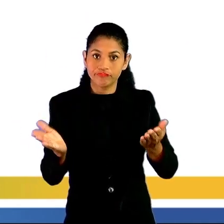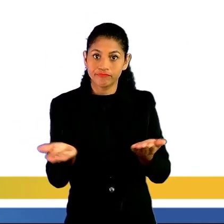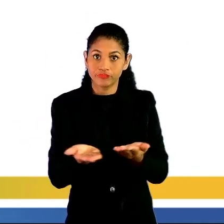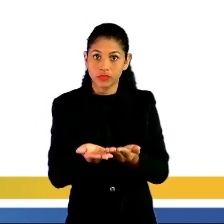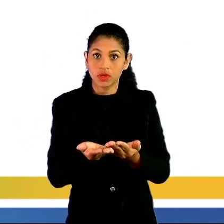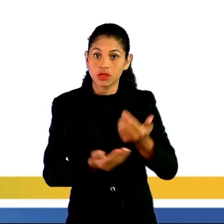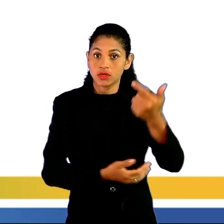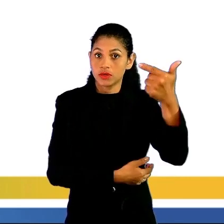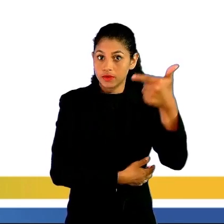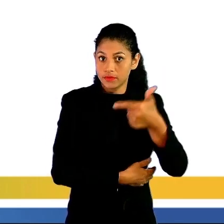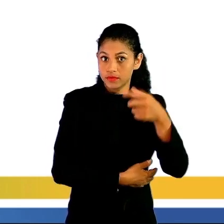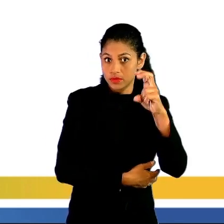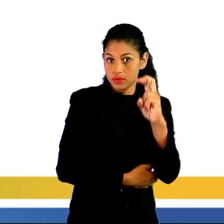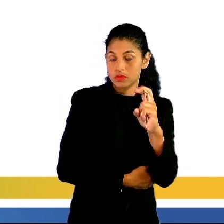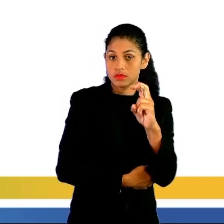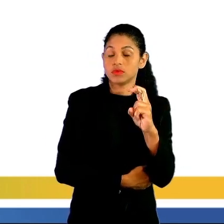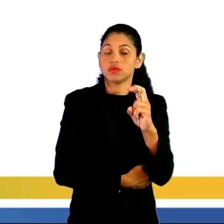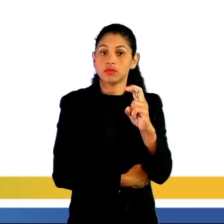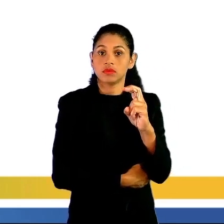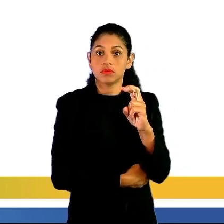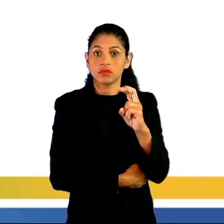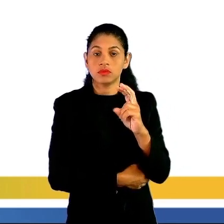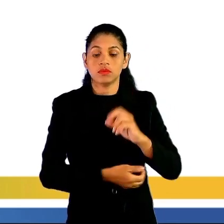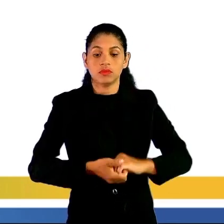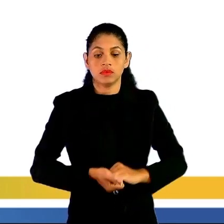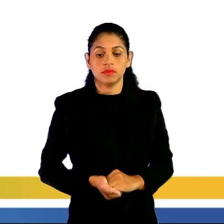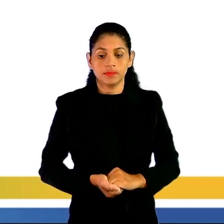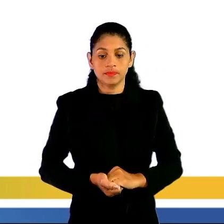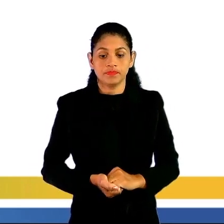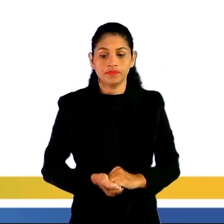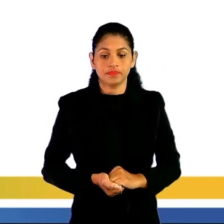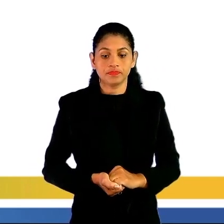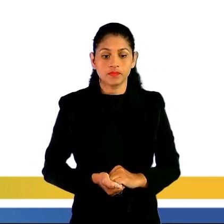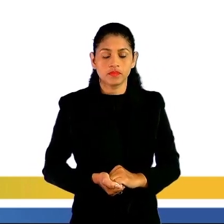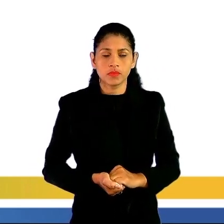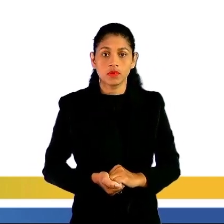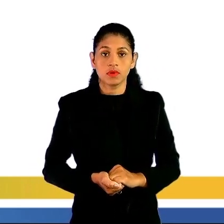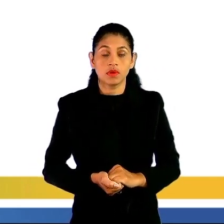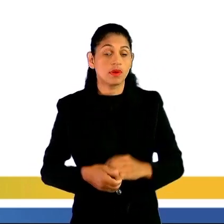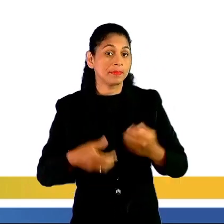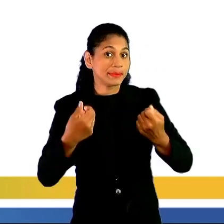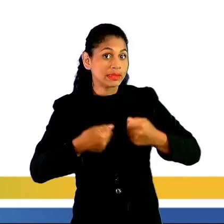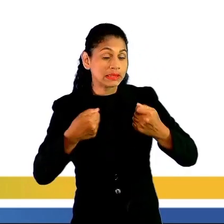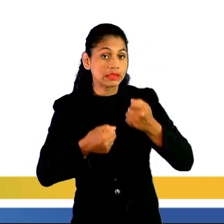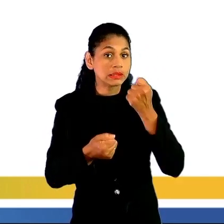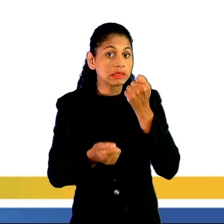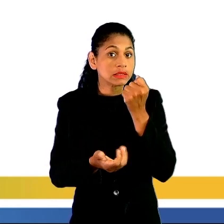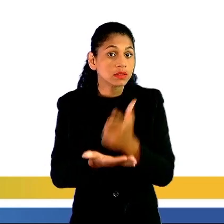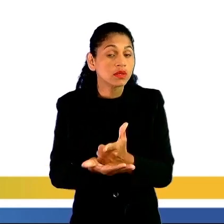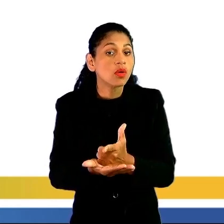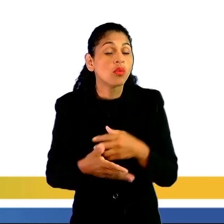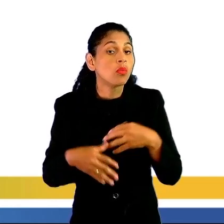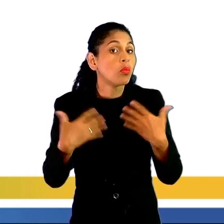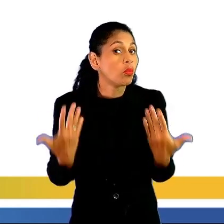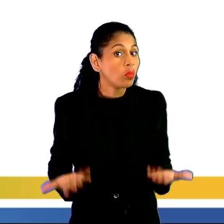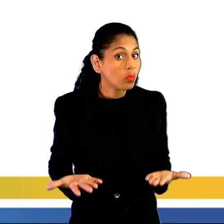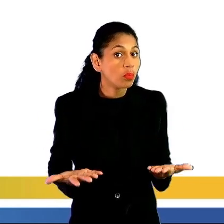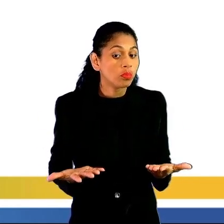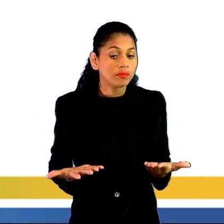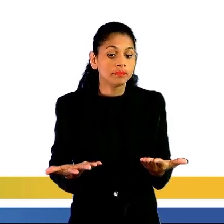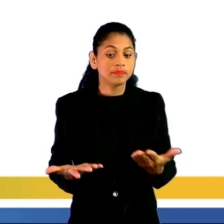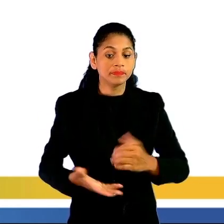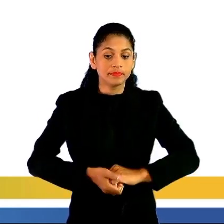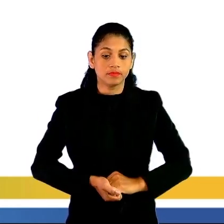vamos lá, as alternativas, 550 caixas de azulejo. Alternativa B,